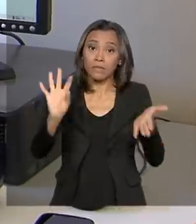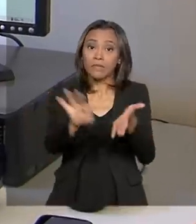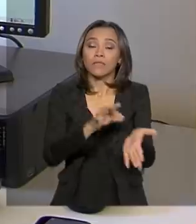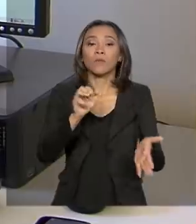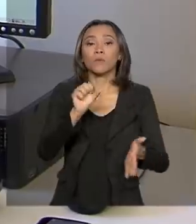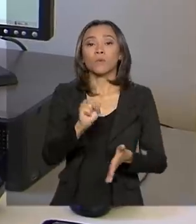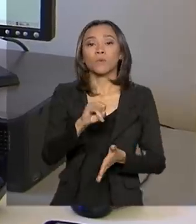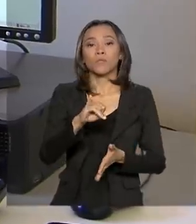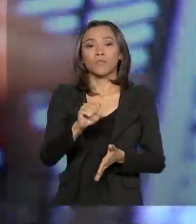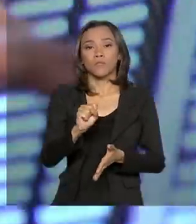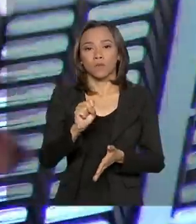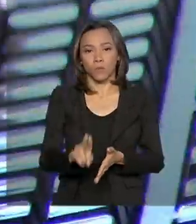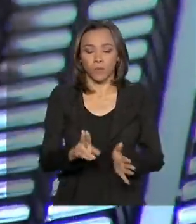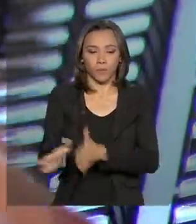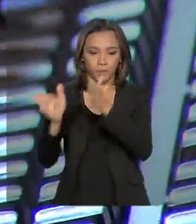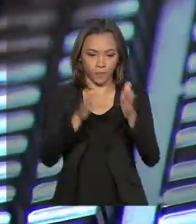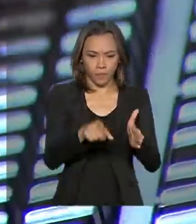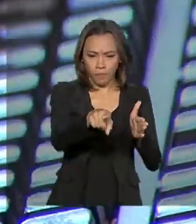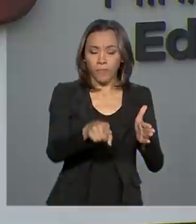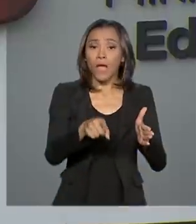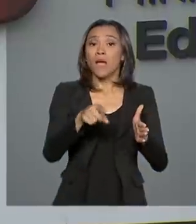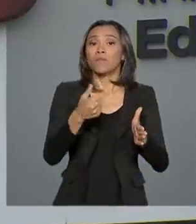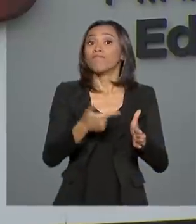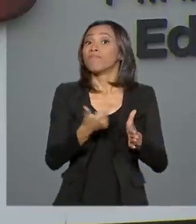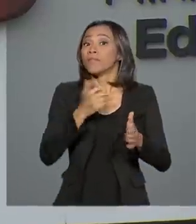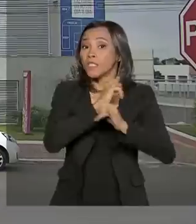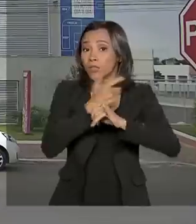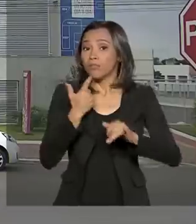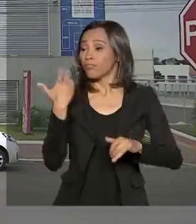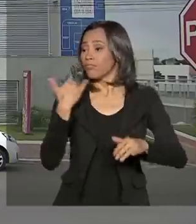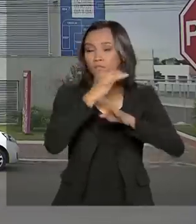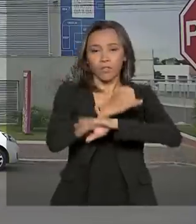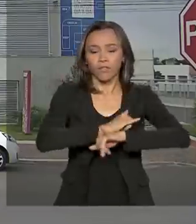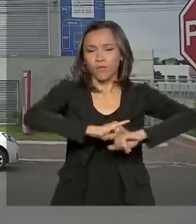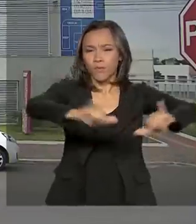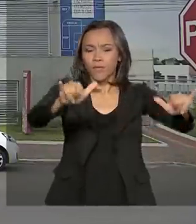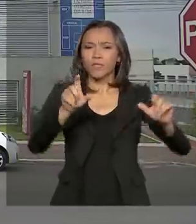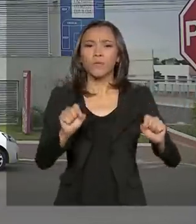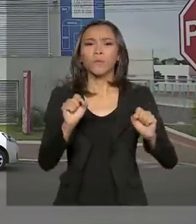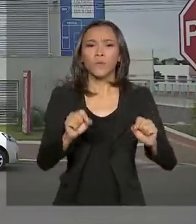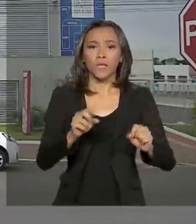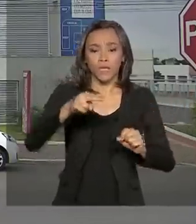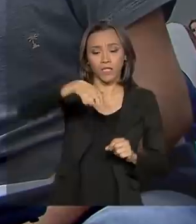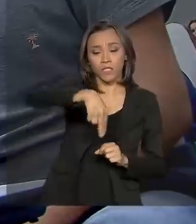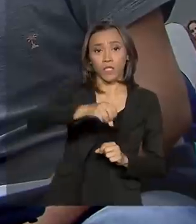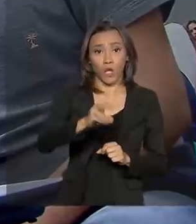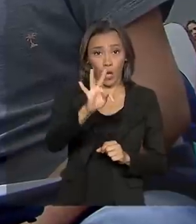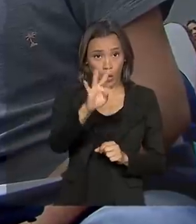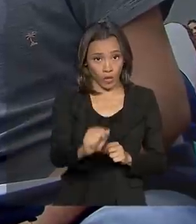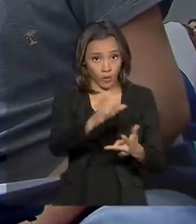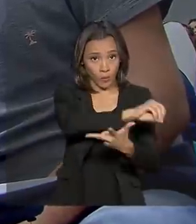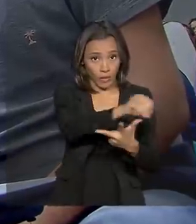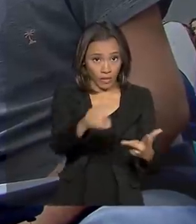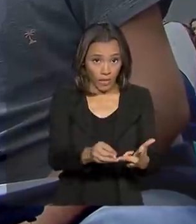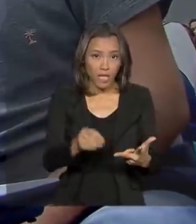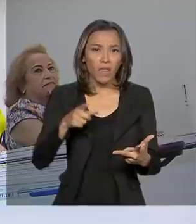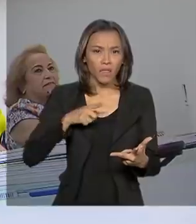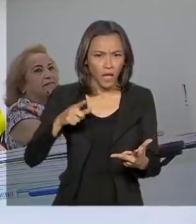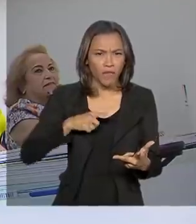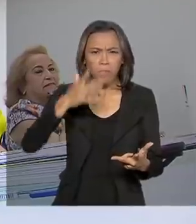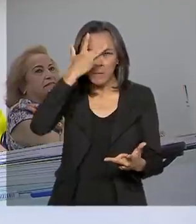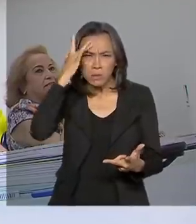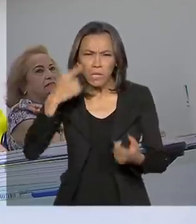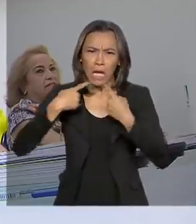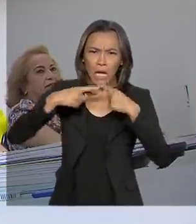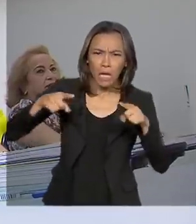Após a divulgação das notas do Enem, o Inep, instituto responsável pelo exame, recebeu relatos de candidatos